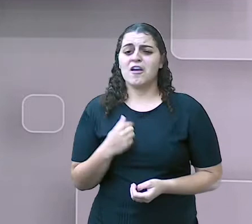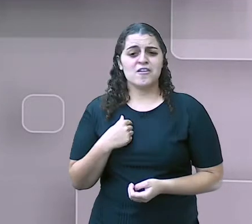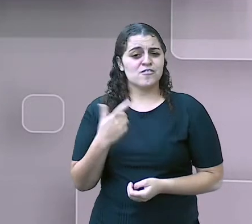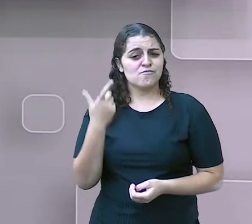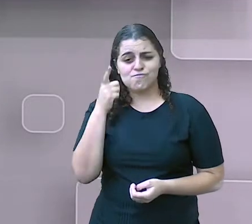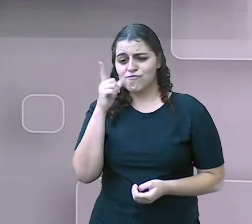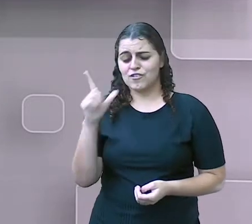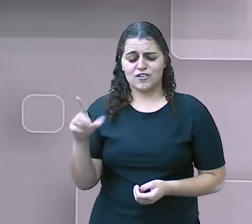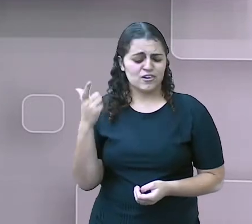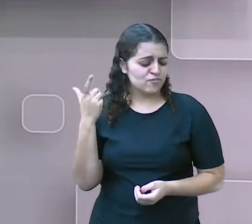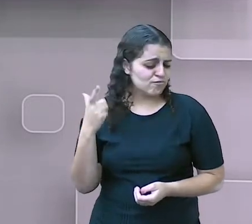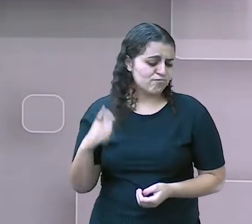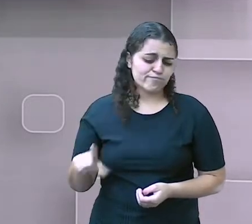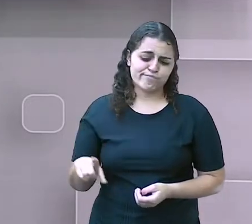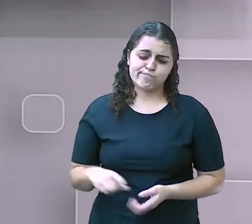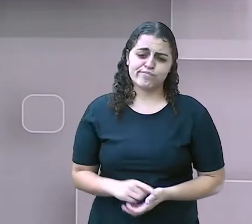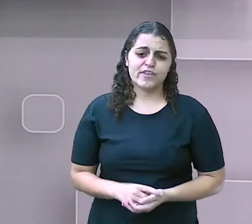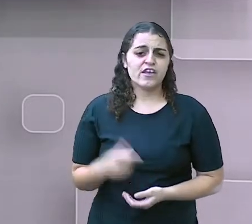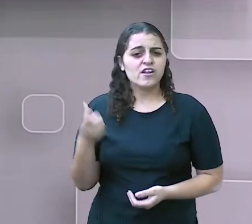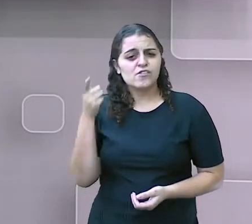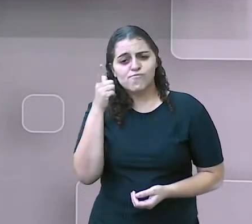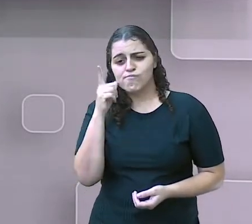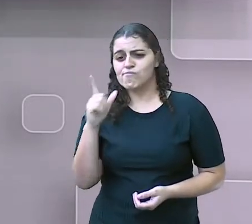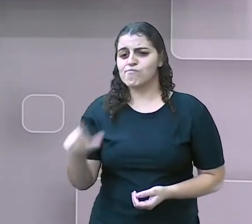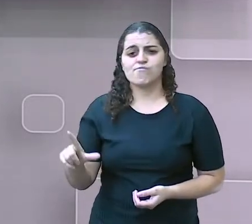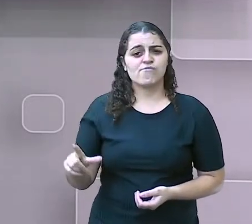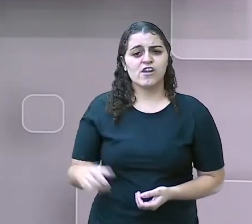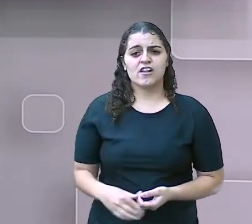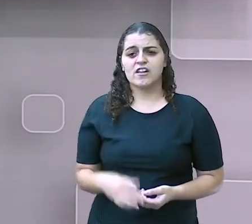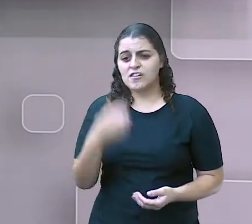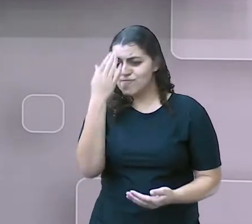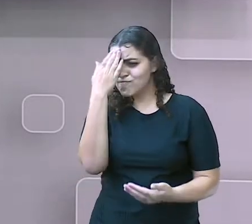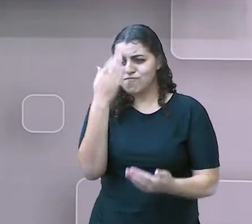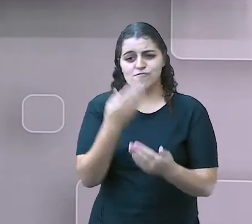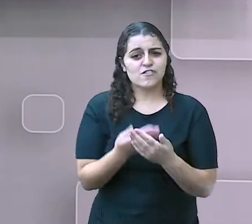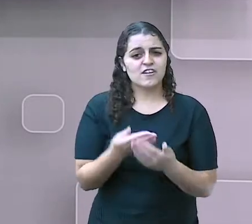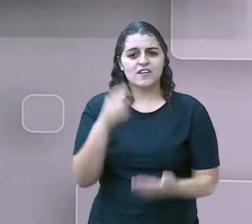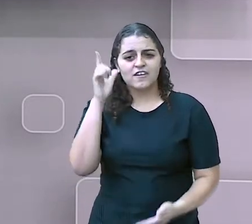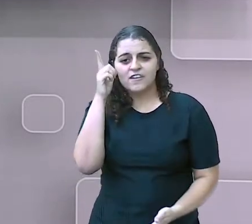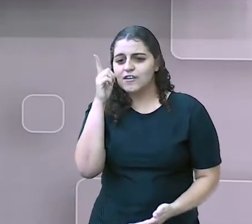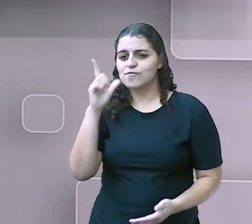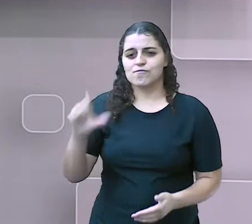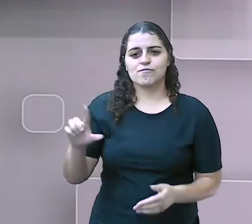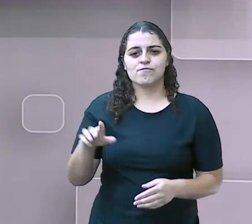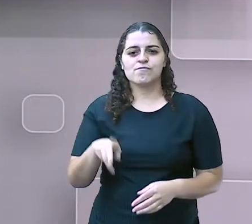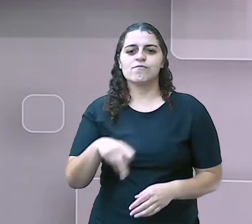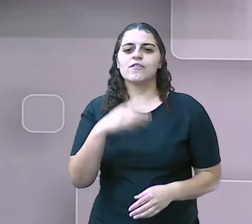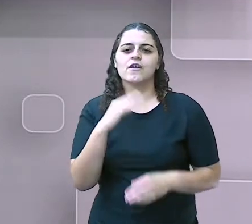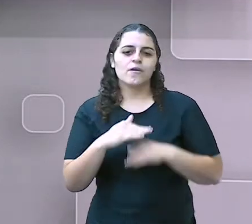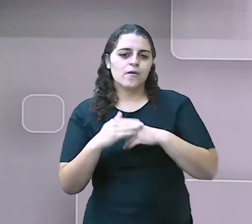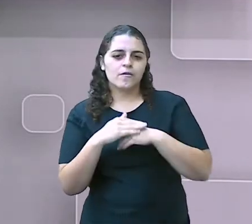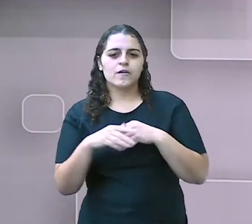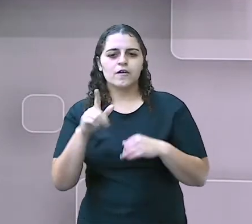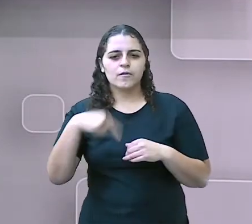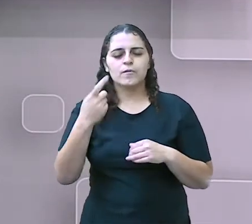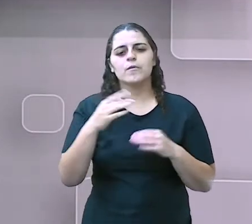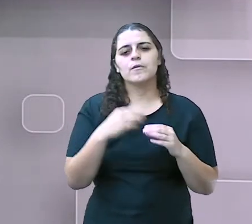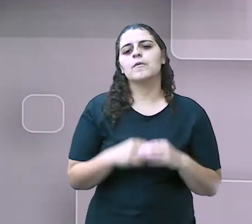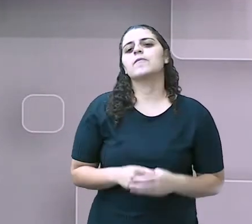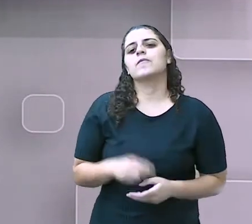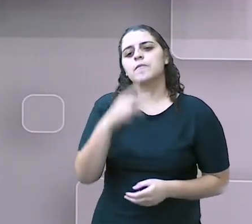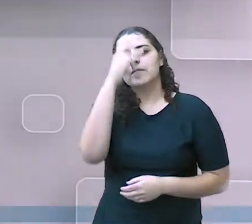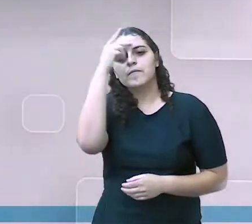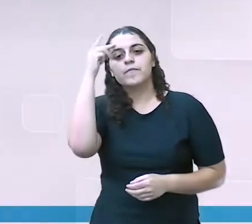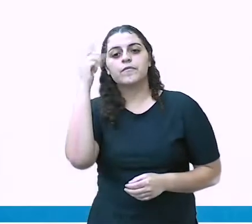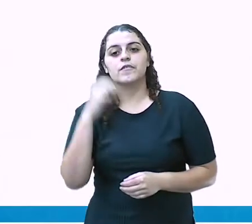Vai acontecer de novo. Então, ela não consegue, ela não tem confiança para conversar com outra pessoa. Então, vamos a